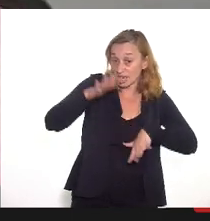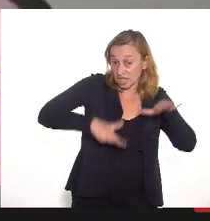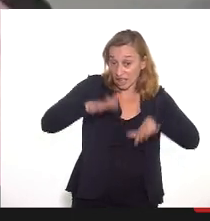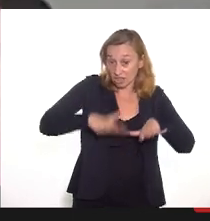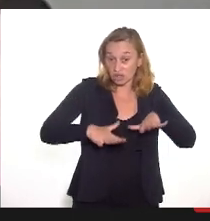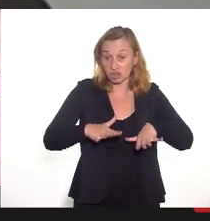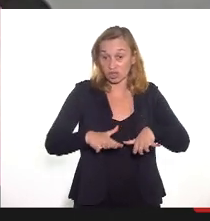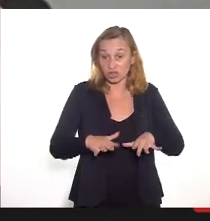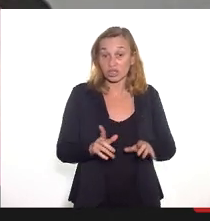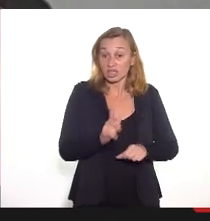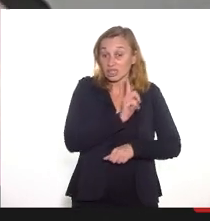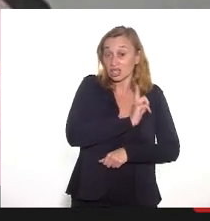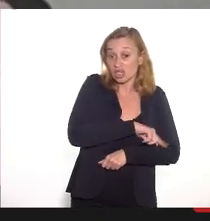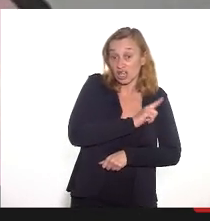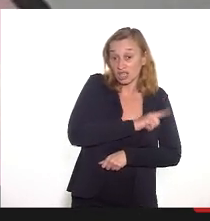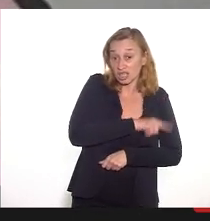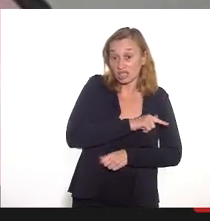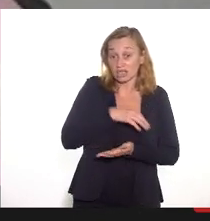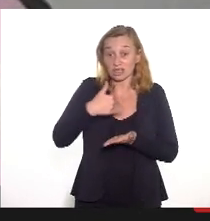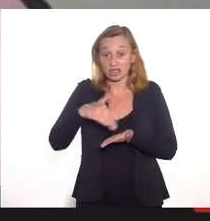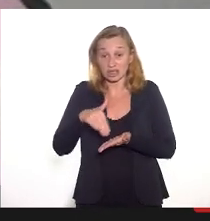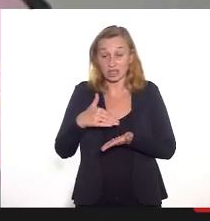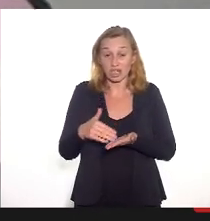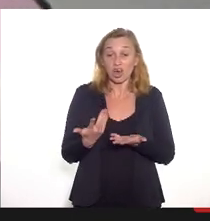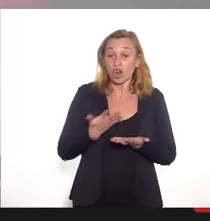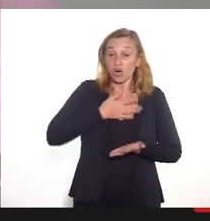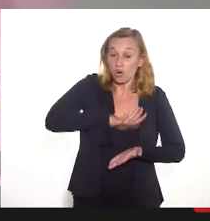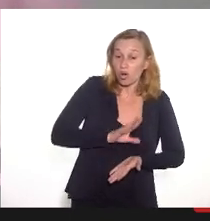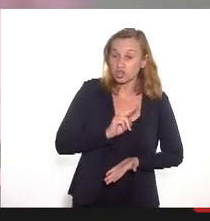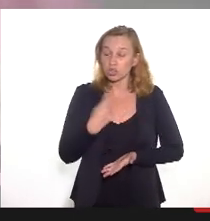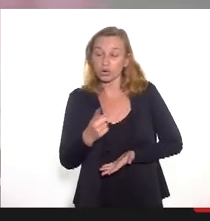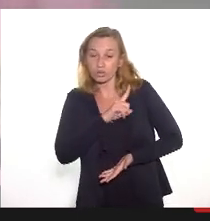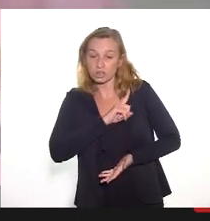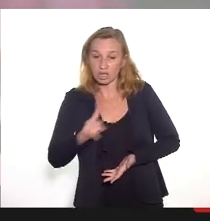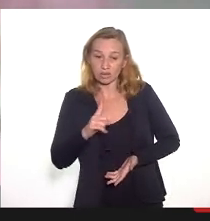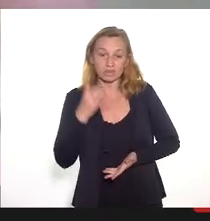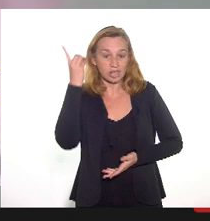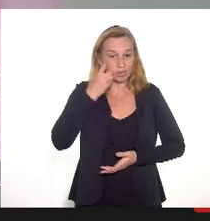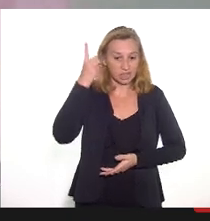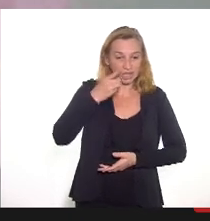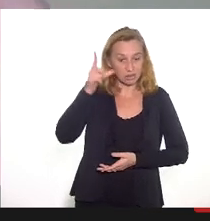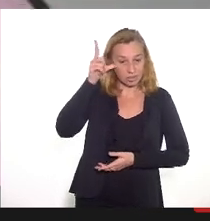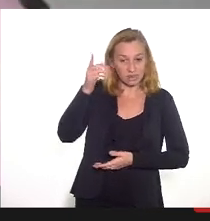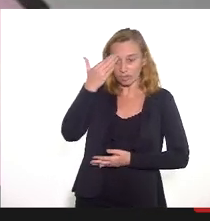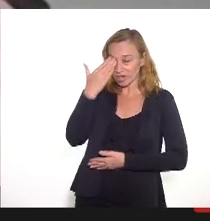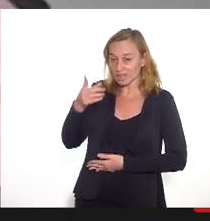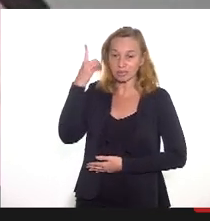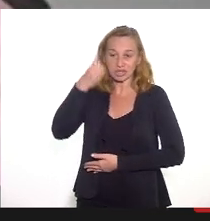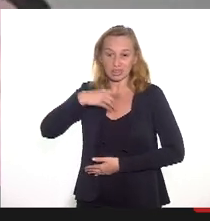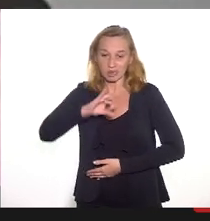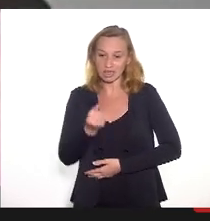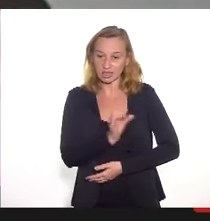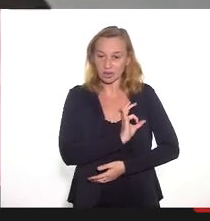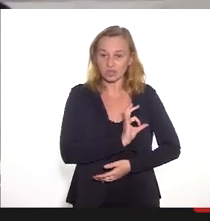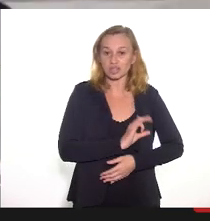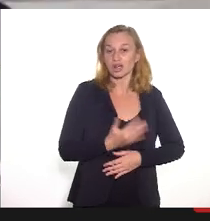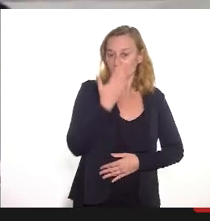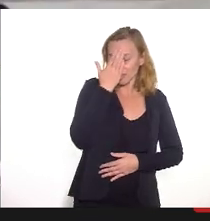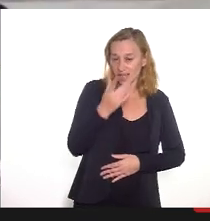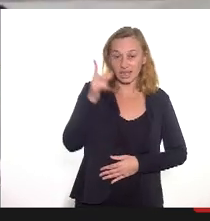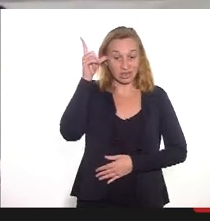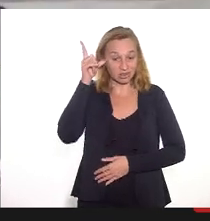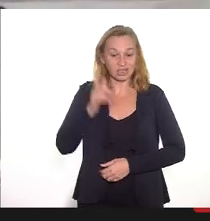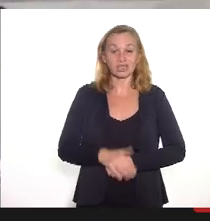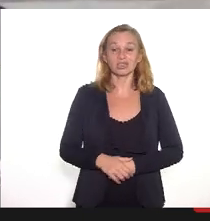aí na gestão da Secretaria, gostam ou não das palavras da deputada Lucinha. Obrigada, deputada Marta Rocha. Obrigada, Lucinha.